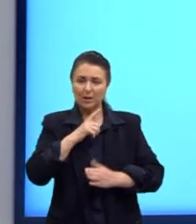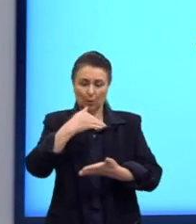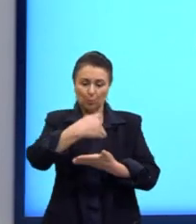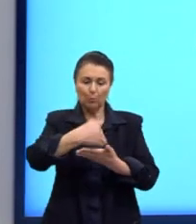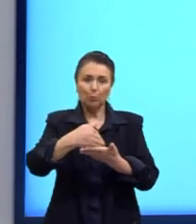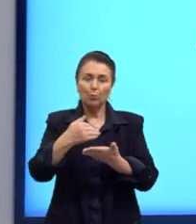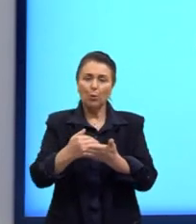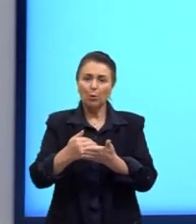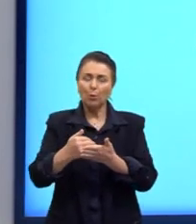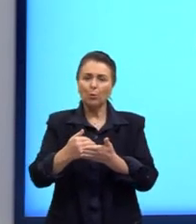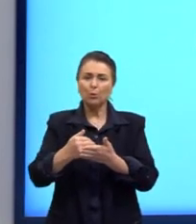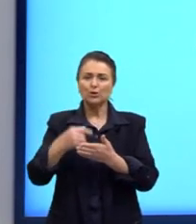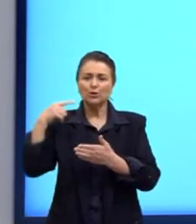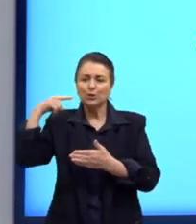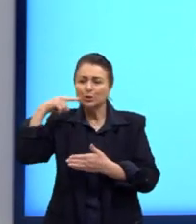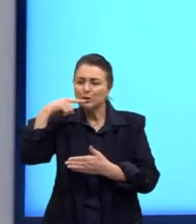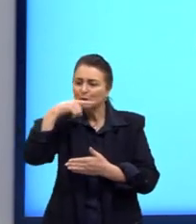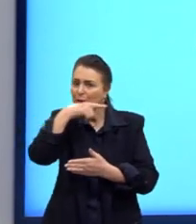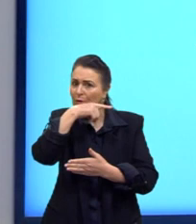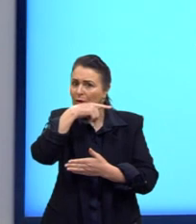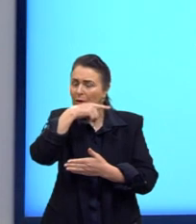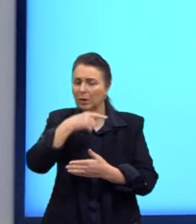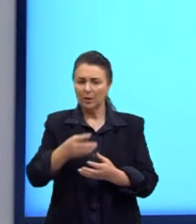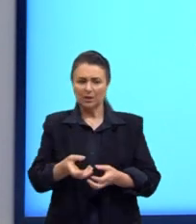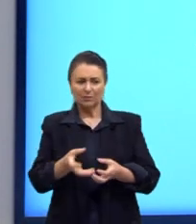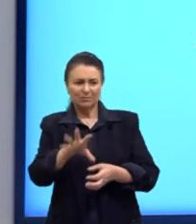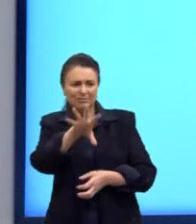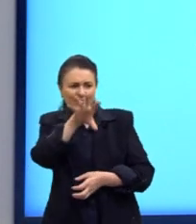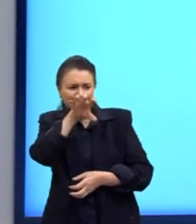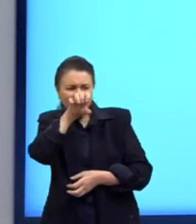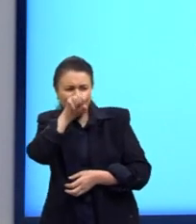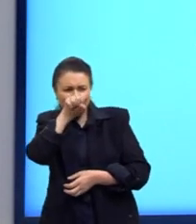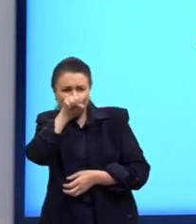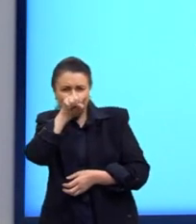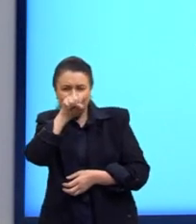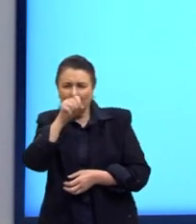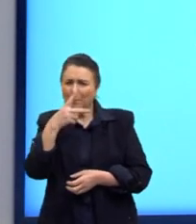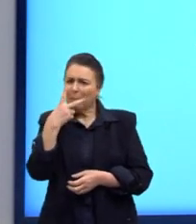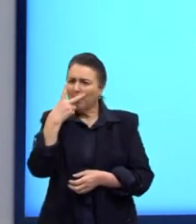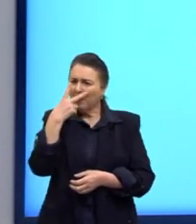de cenoura? Tu entra na casa dessa pessoa e tu sente o cheirinho daquele bolo e te remete